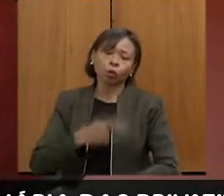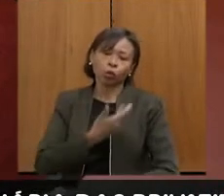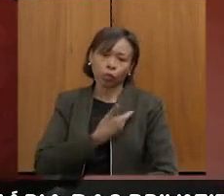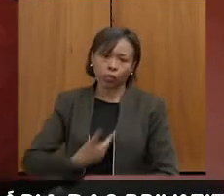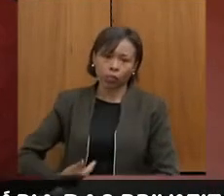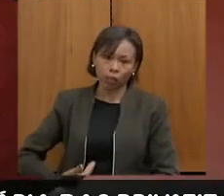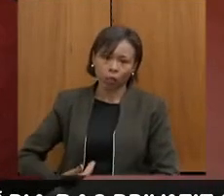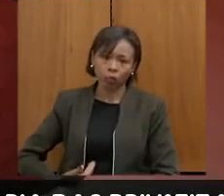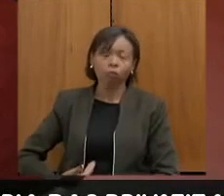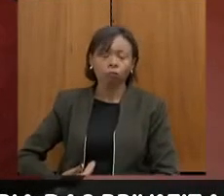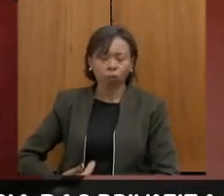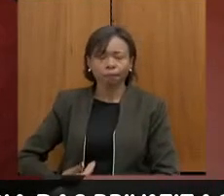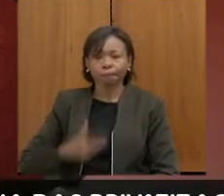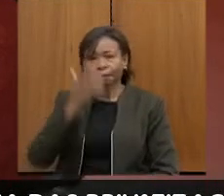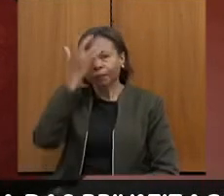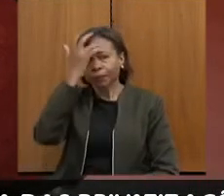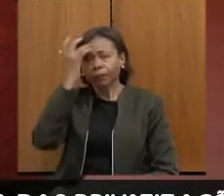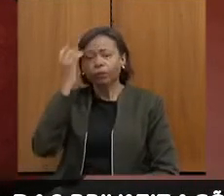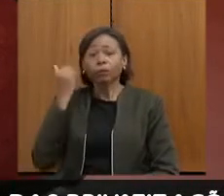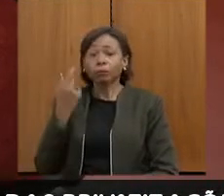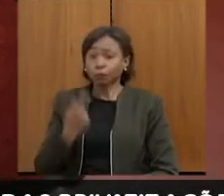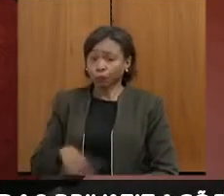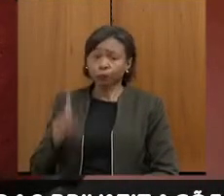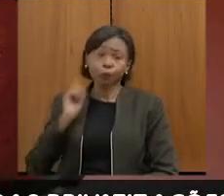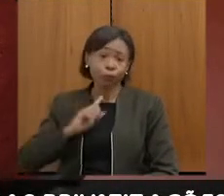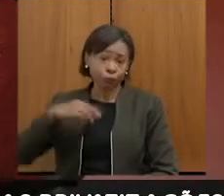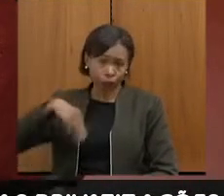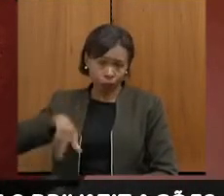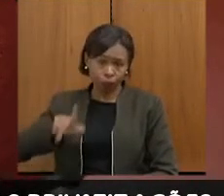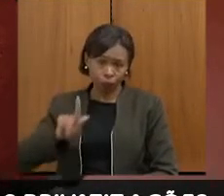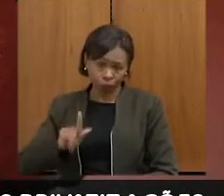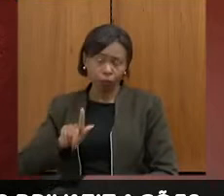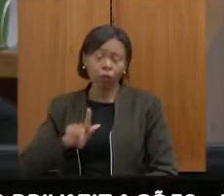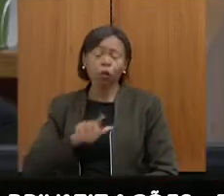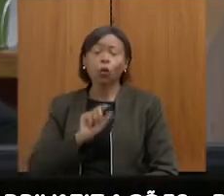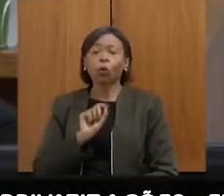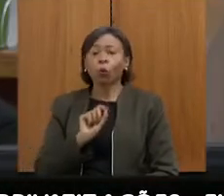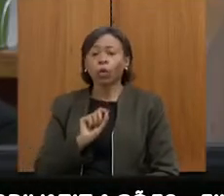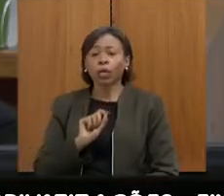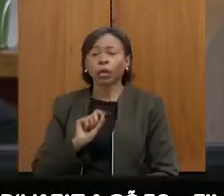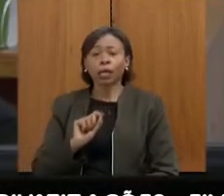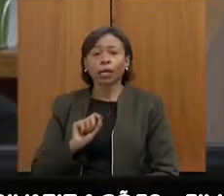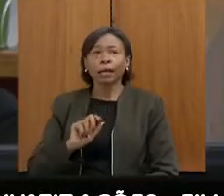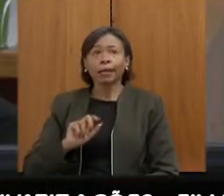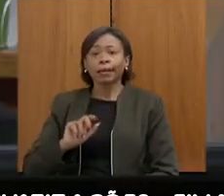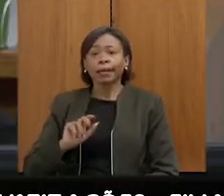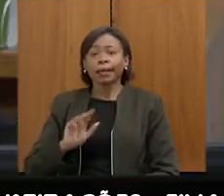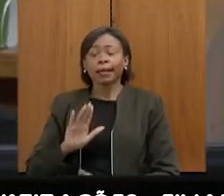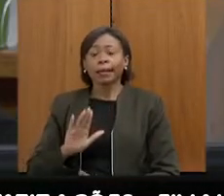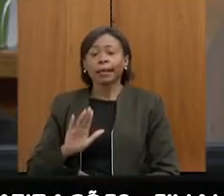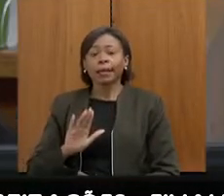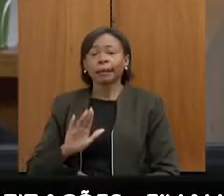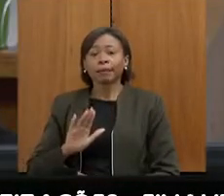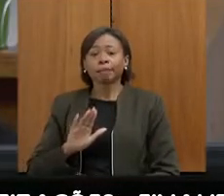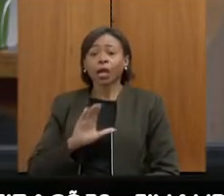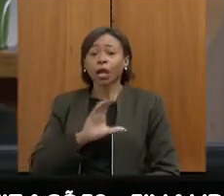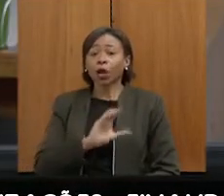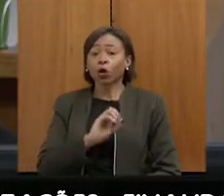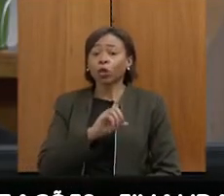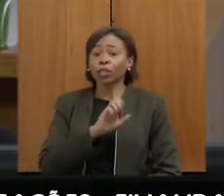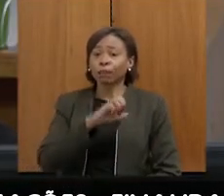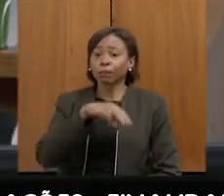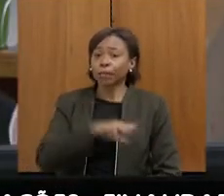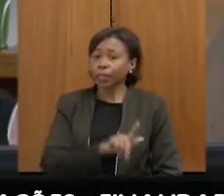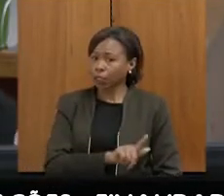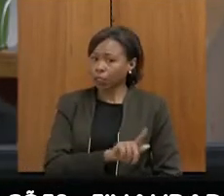não colocou, vamos lembrar que o Estado apresentou como desestratização apenas a Codemig. Não tem Cemig, não tem Gasmig, não tem